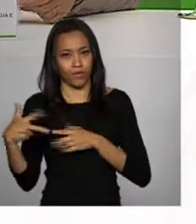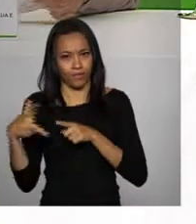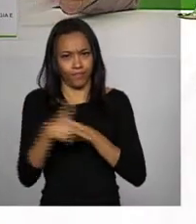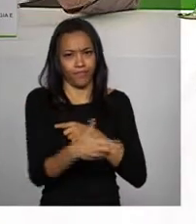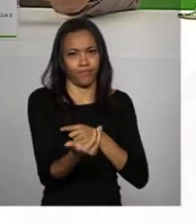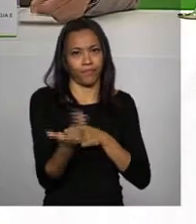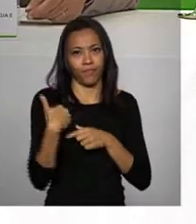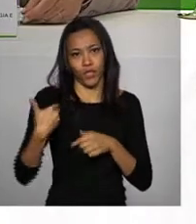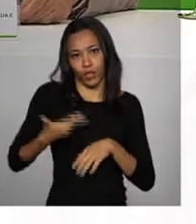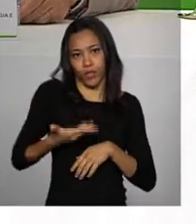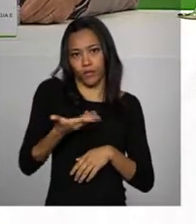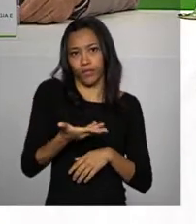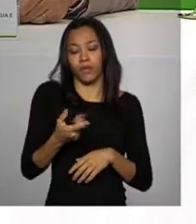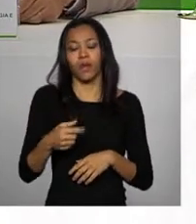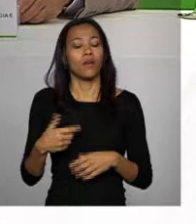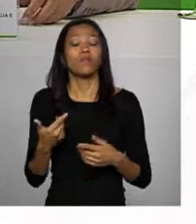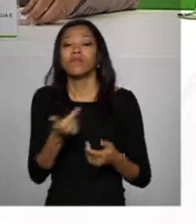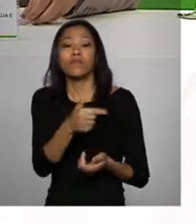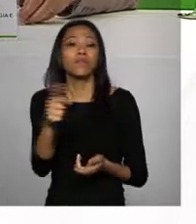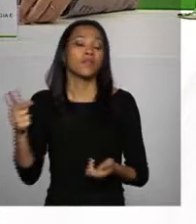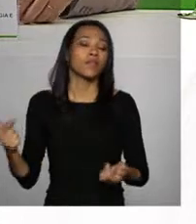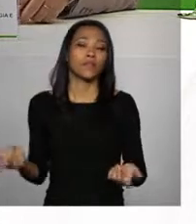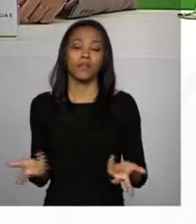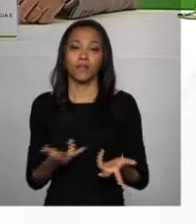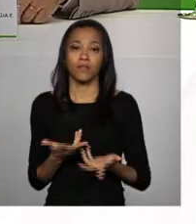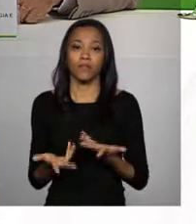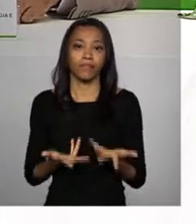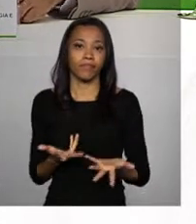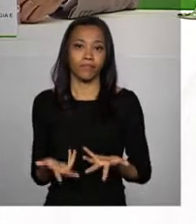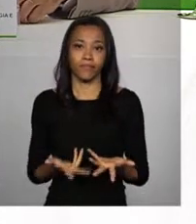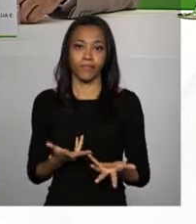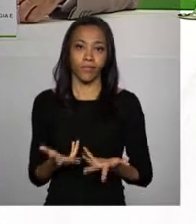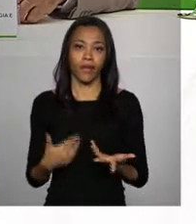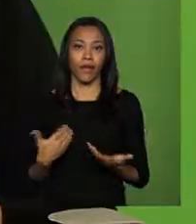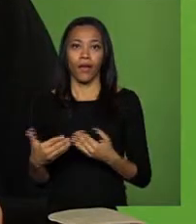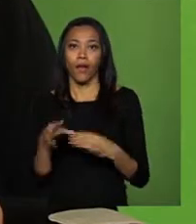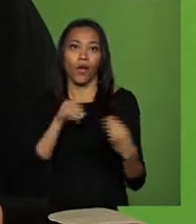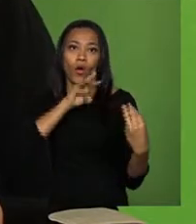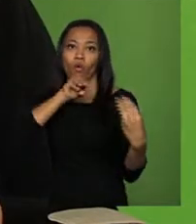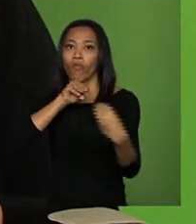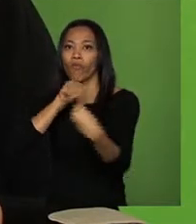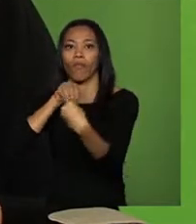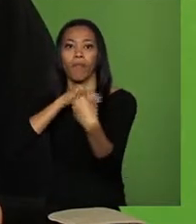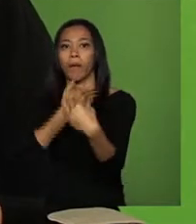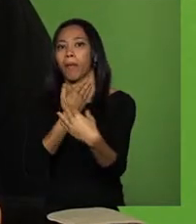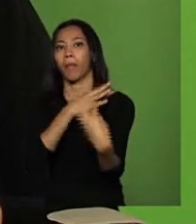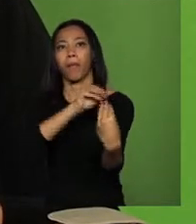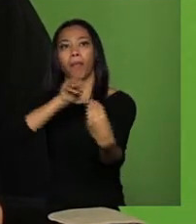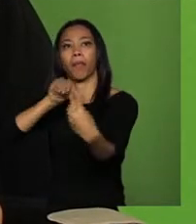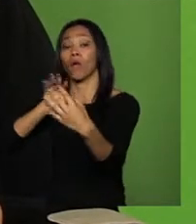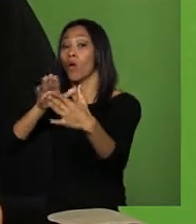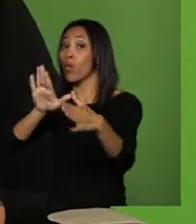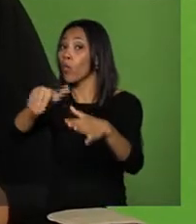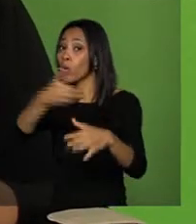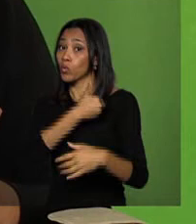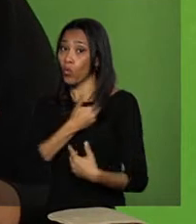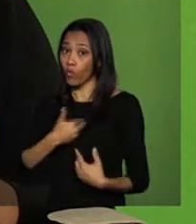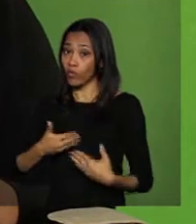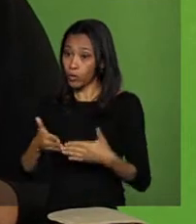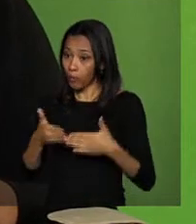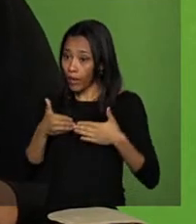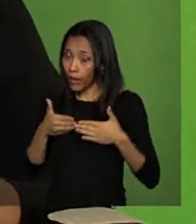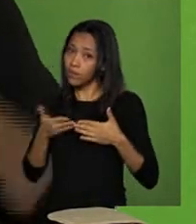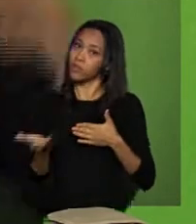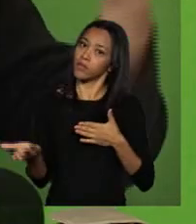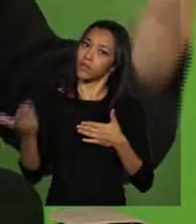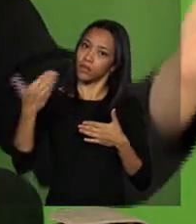Aldo, não tem essa história de conversa informal. Toda vez que o governo chama, é para uma conversa formal,